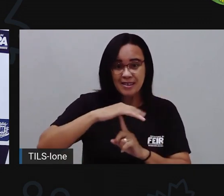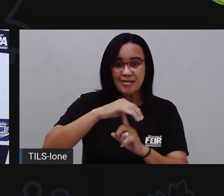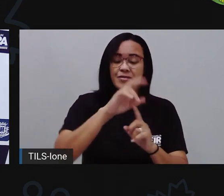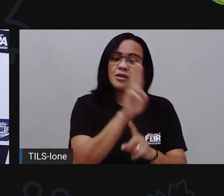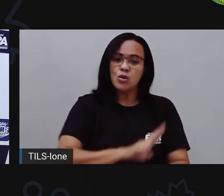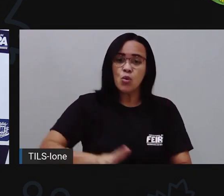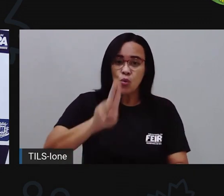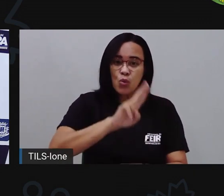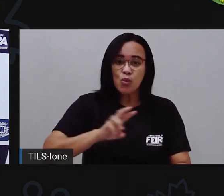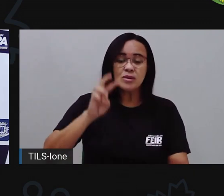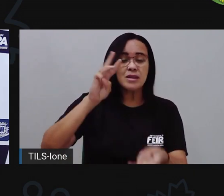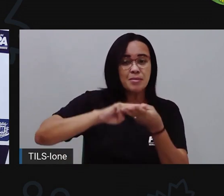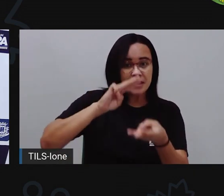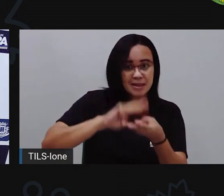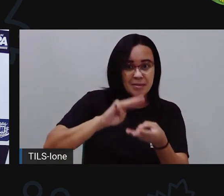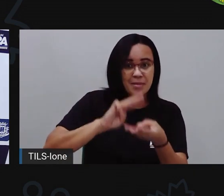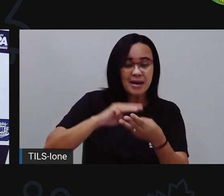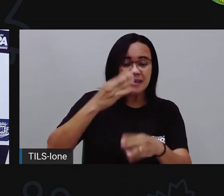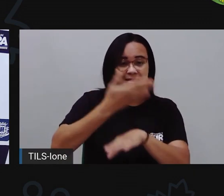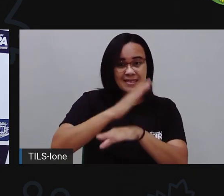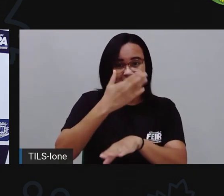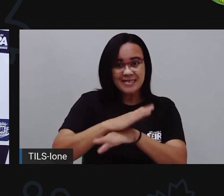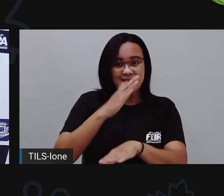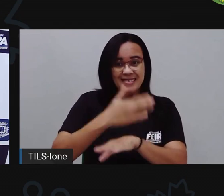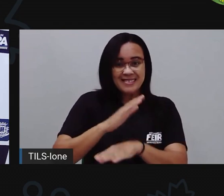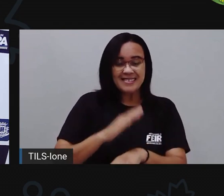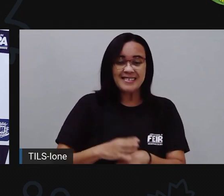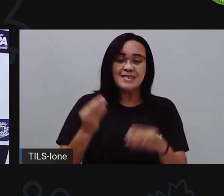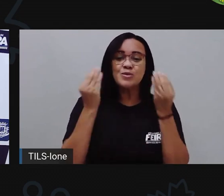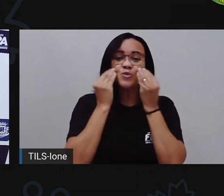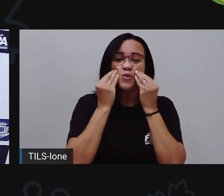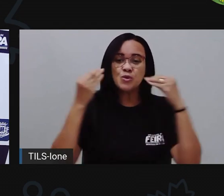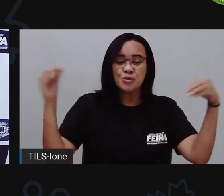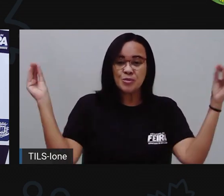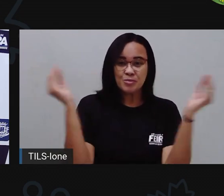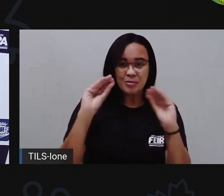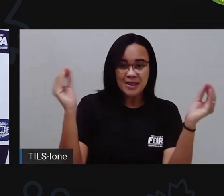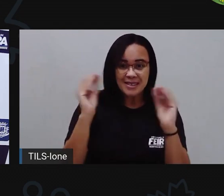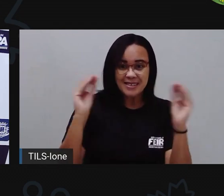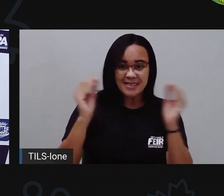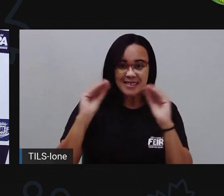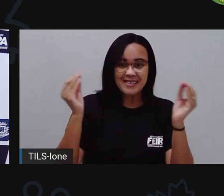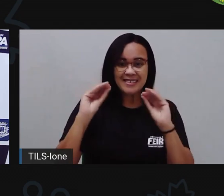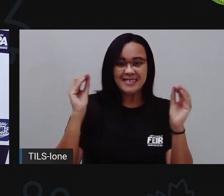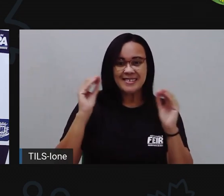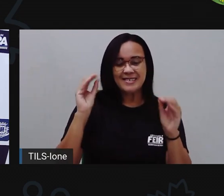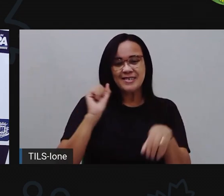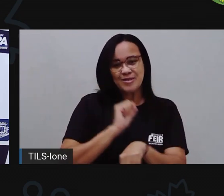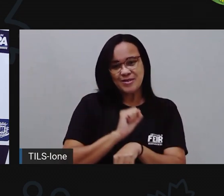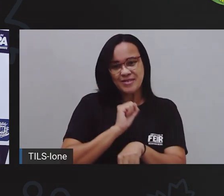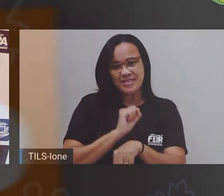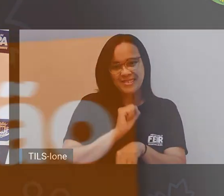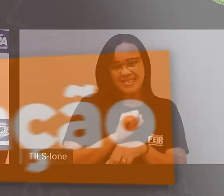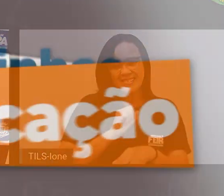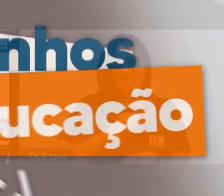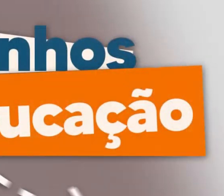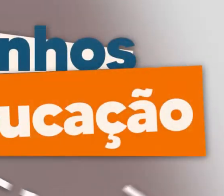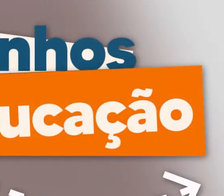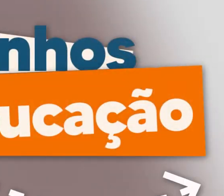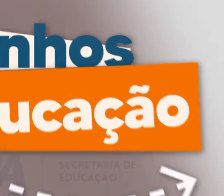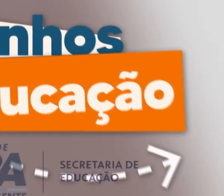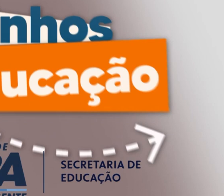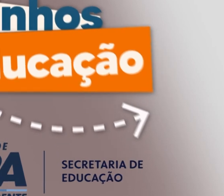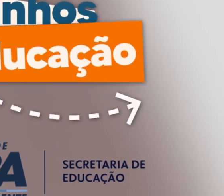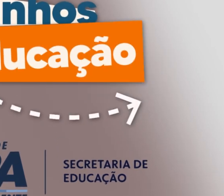no dia a dia de vocês. A vai ficando por aqui. Um beijão. E até mais. Tchau, tchau. Tchau,